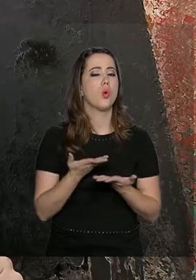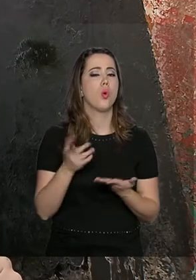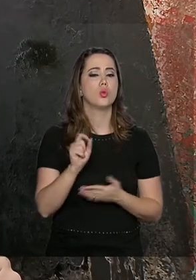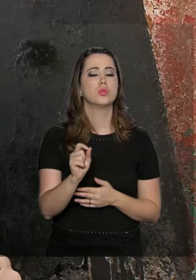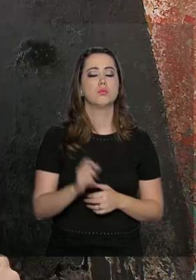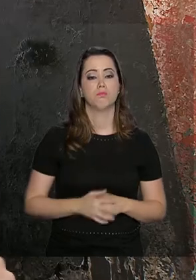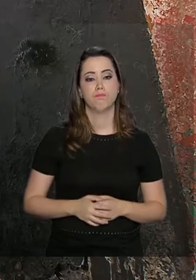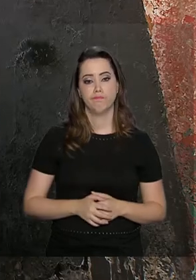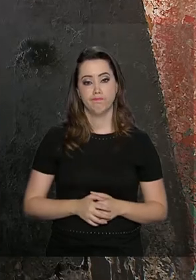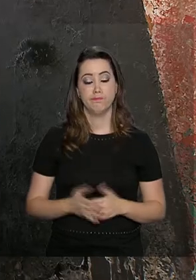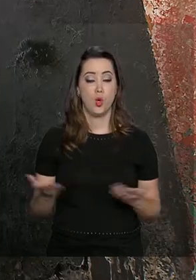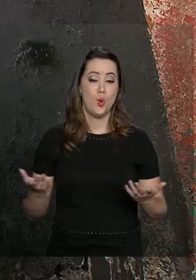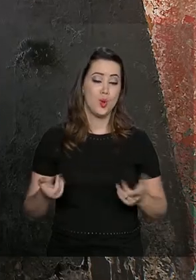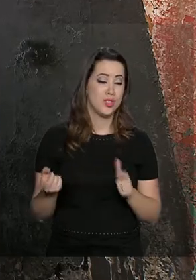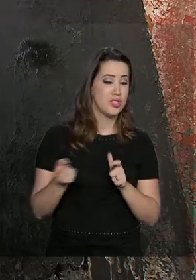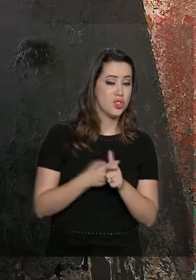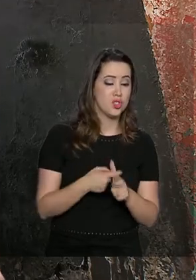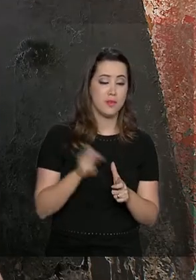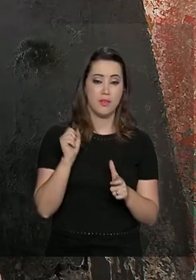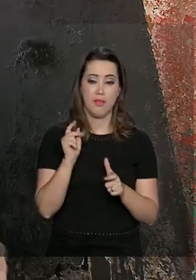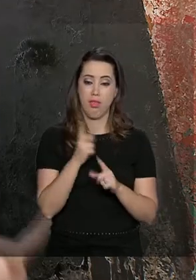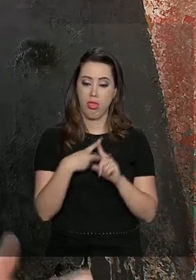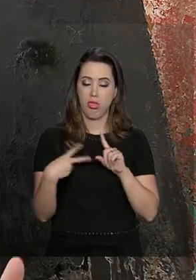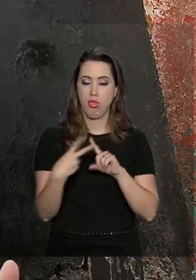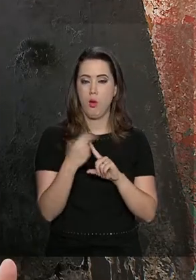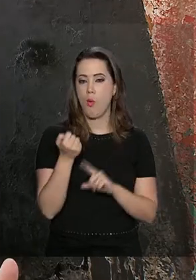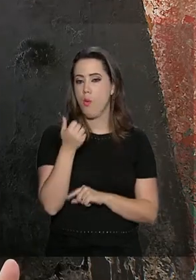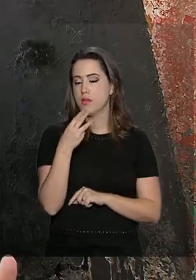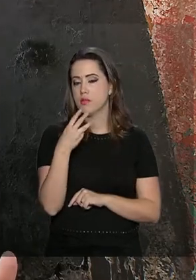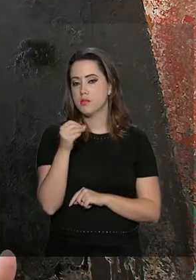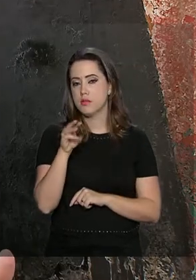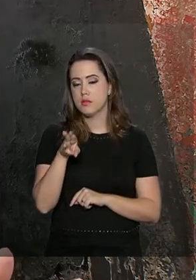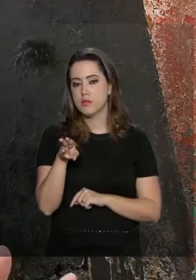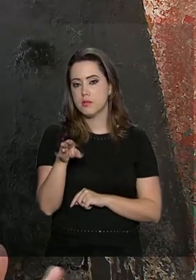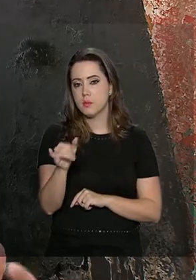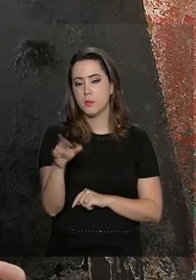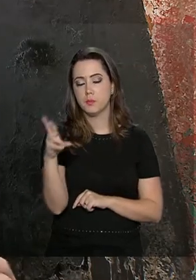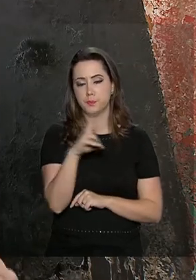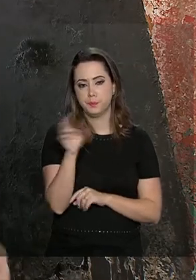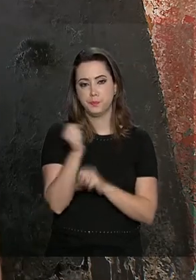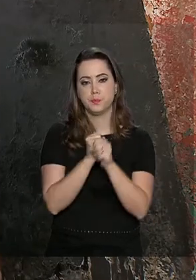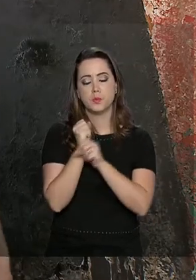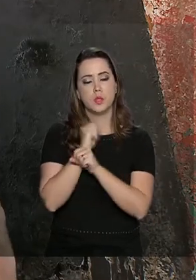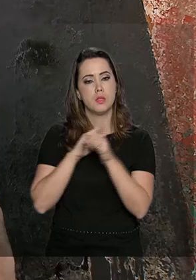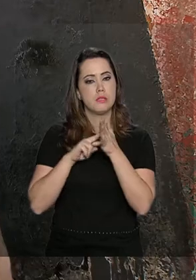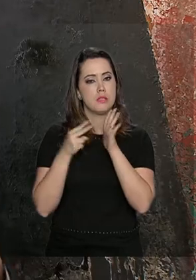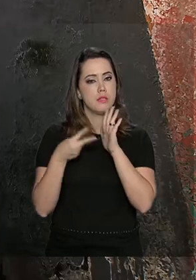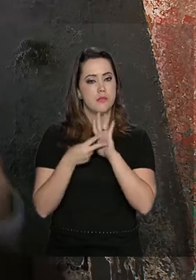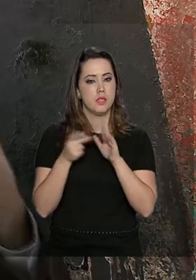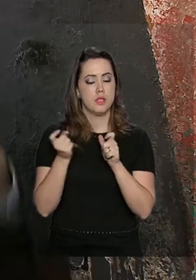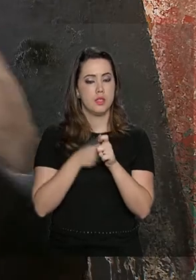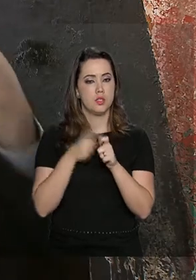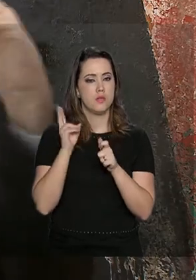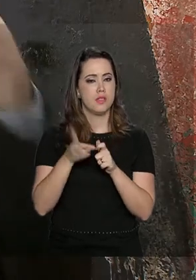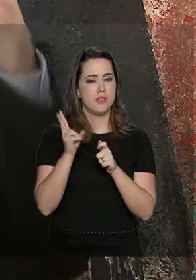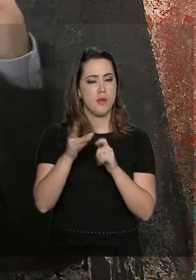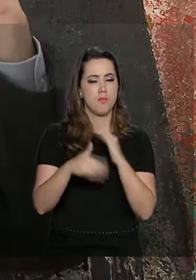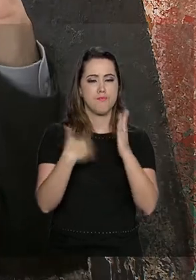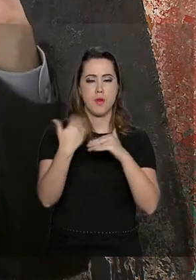o déficit da Previdência está quase 300 bilhões de reais ao ano. Isso quer dizer que a dívida pública cada